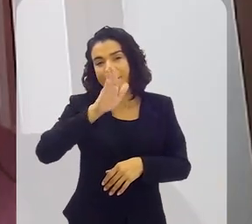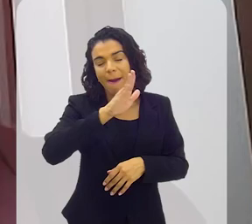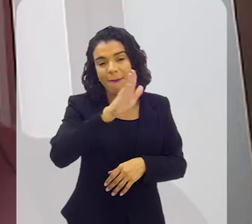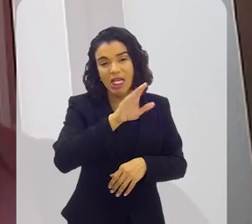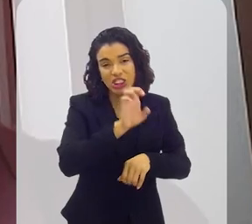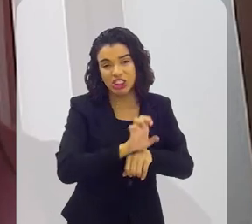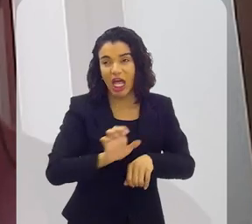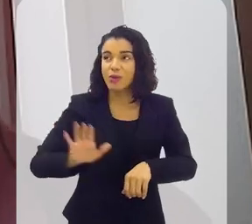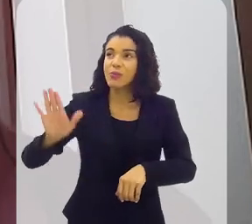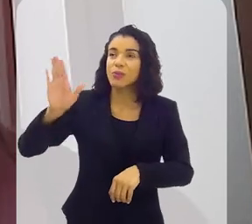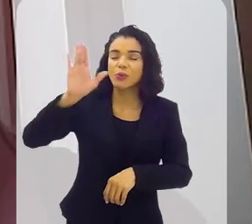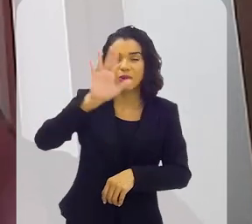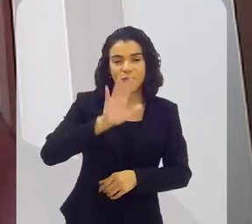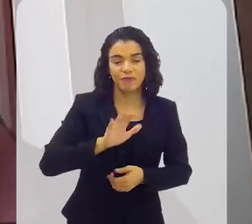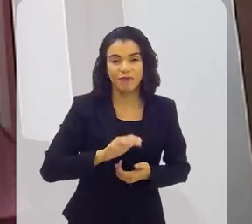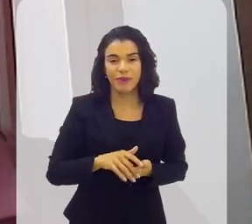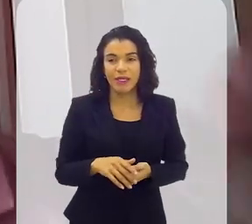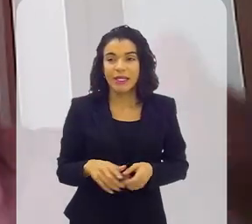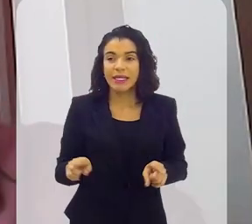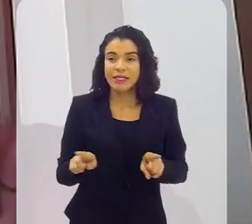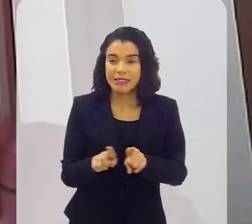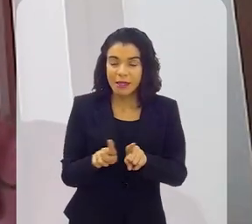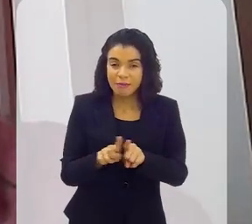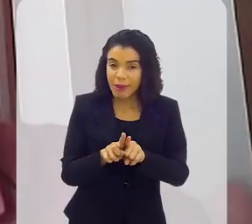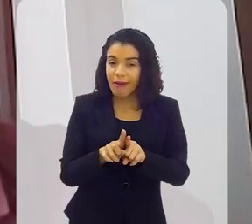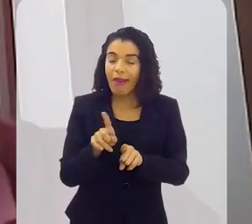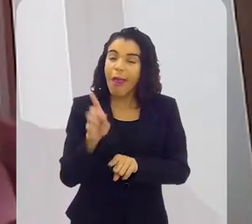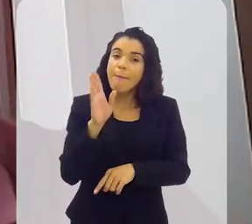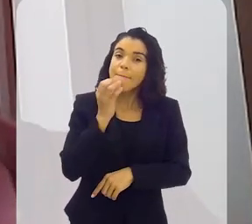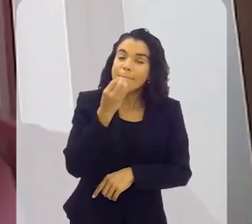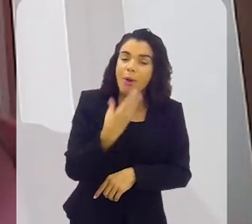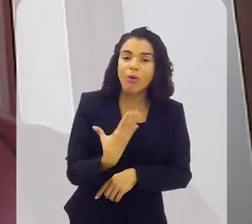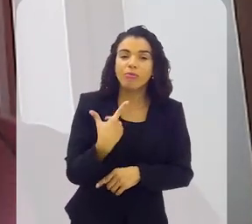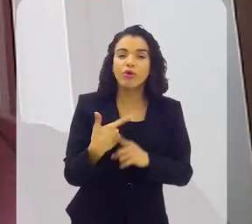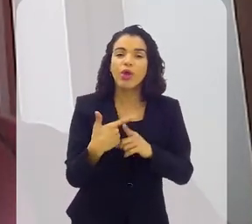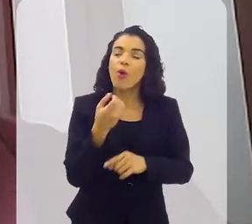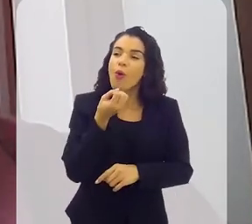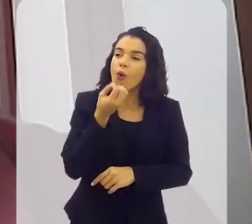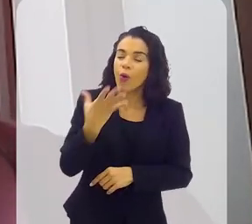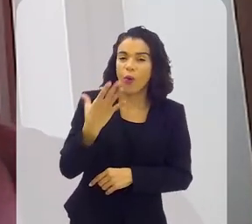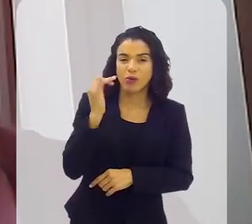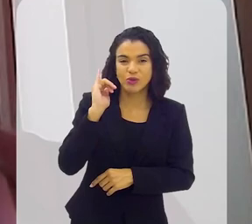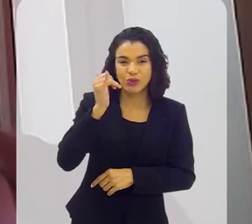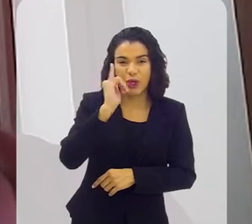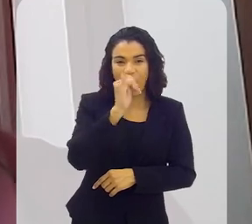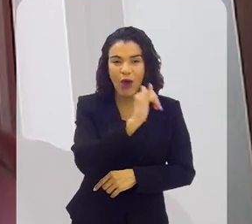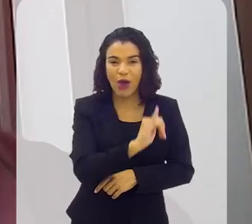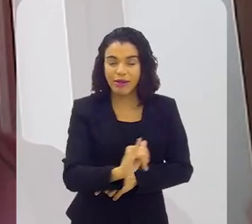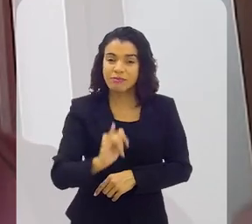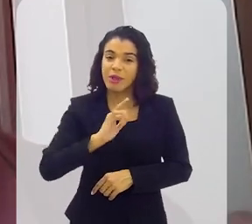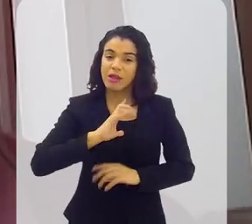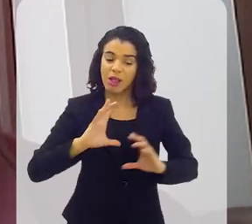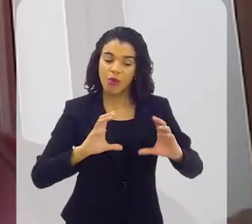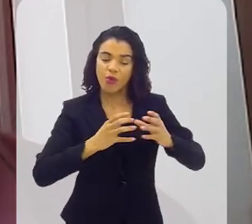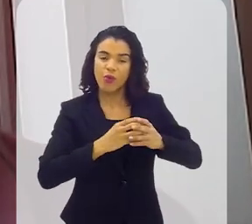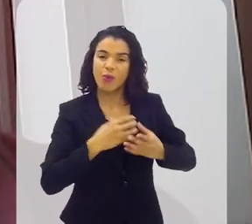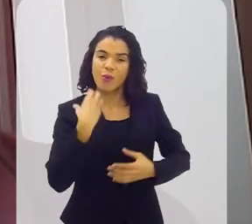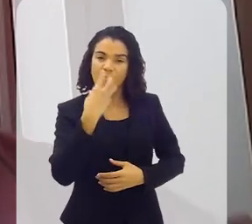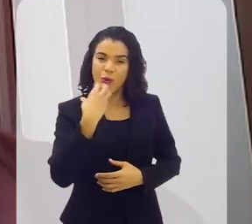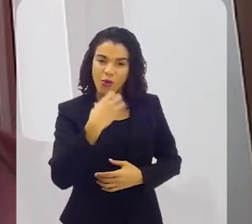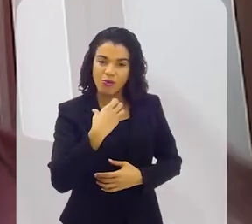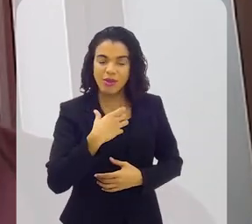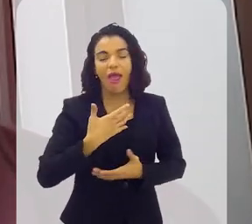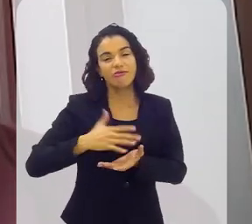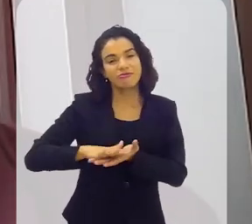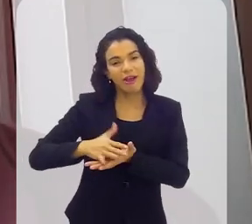E outros estados que a gente está fechando. E num formato que é bacana. Eu conto as histórias, mas tenho sempre os músicos comigo. E a